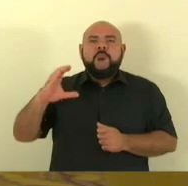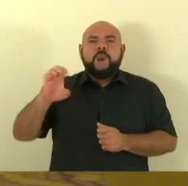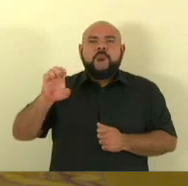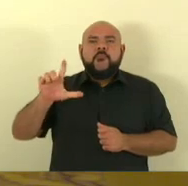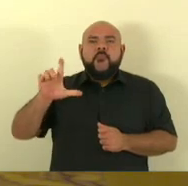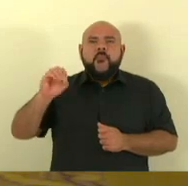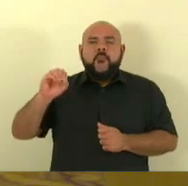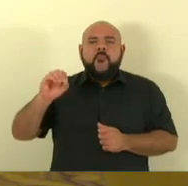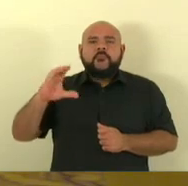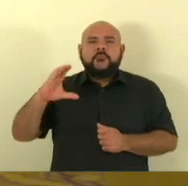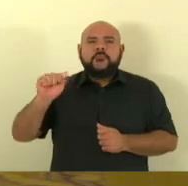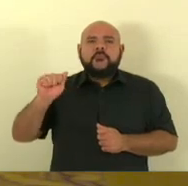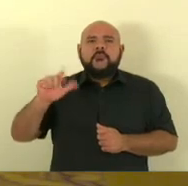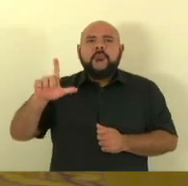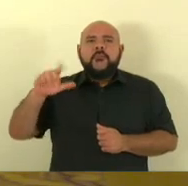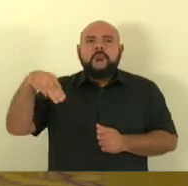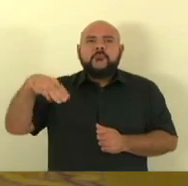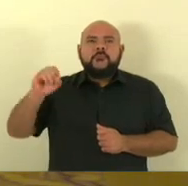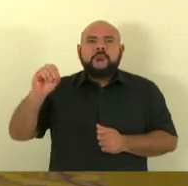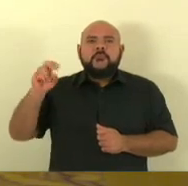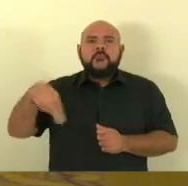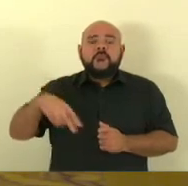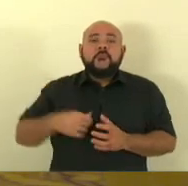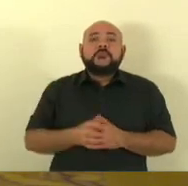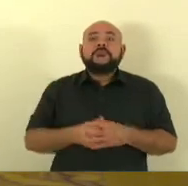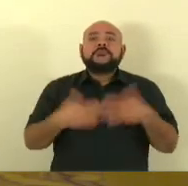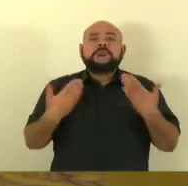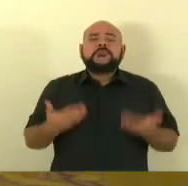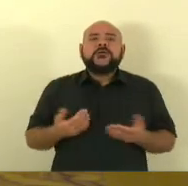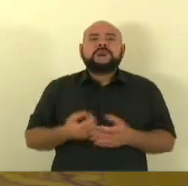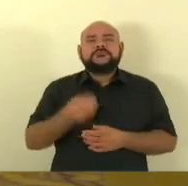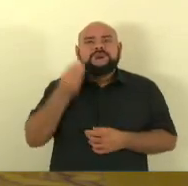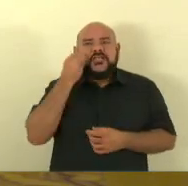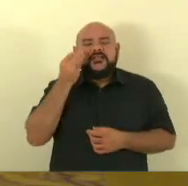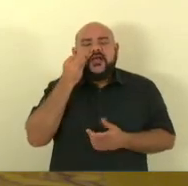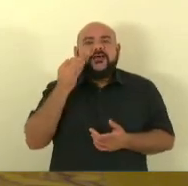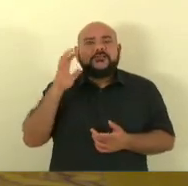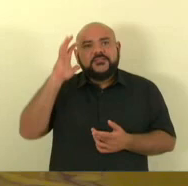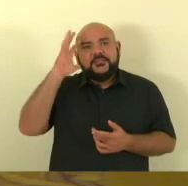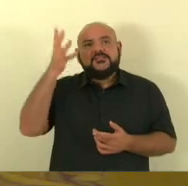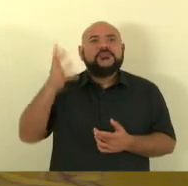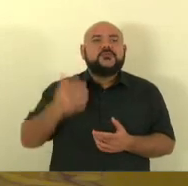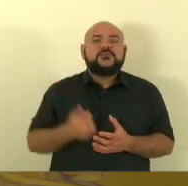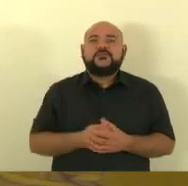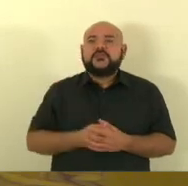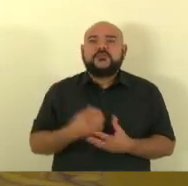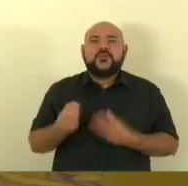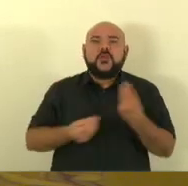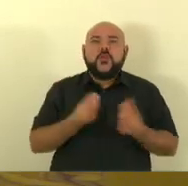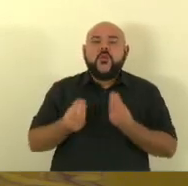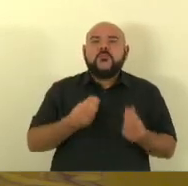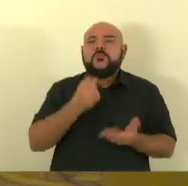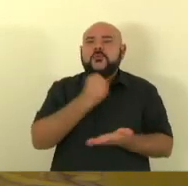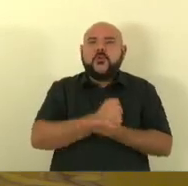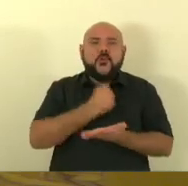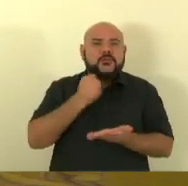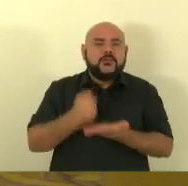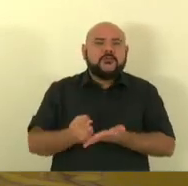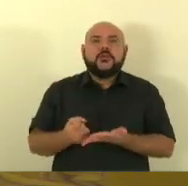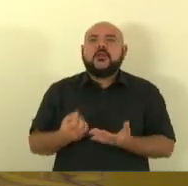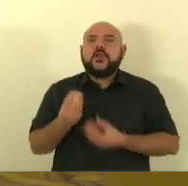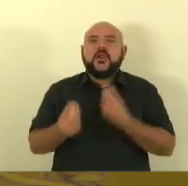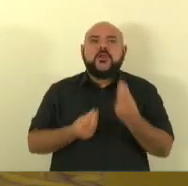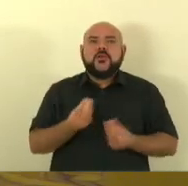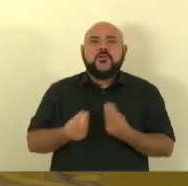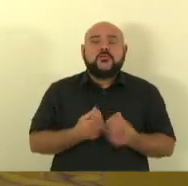a possibilidade de estar se buscando complementar o quadro com os